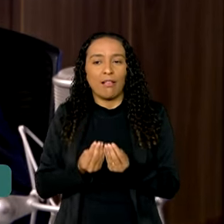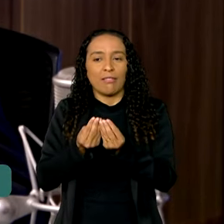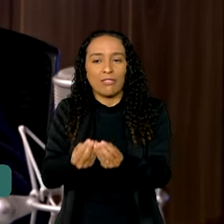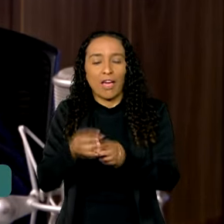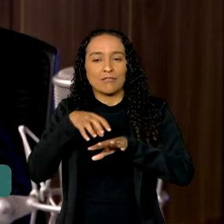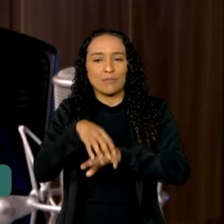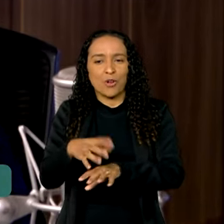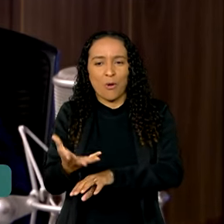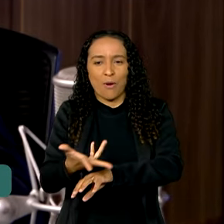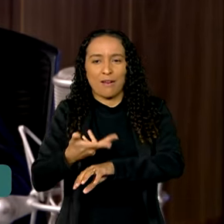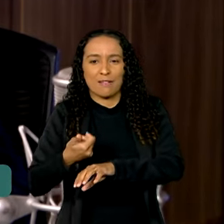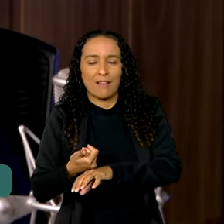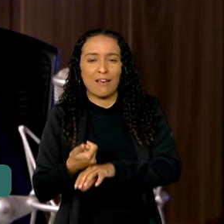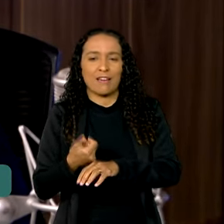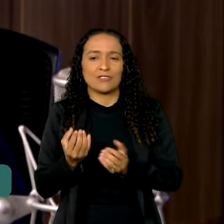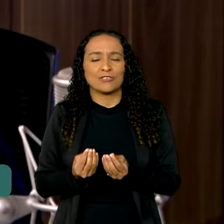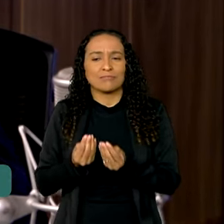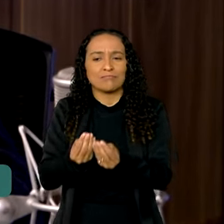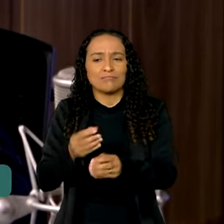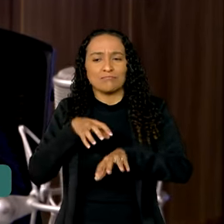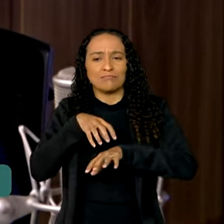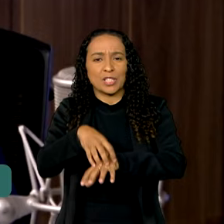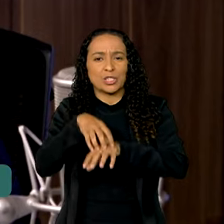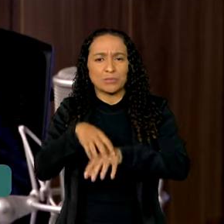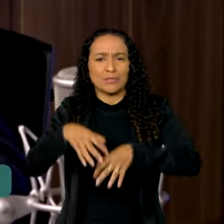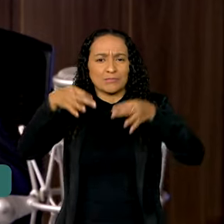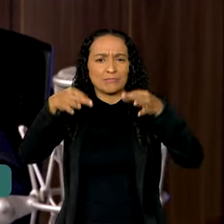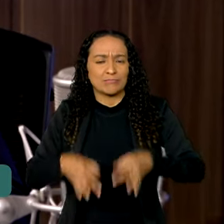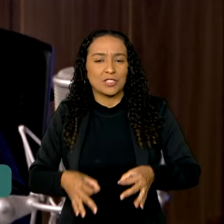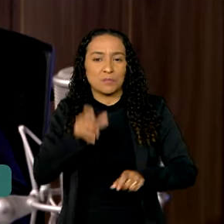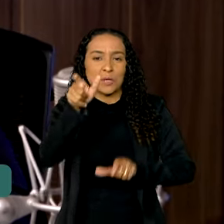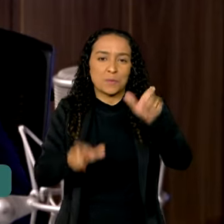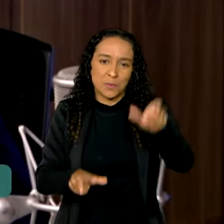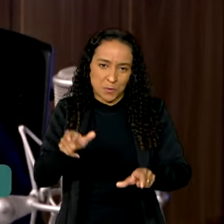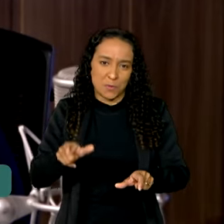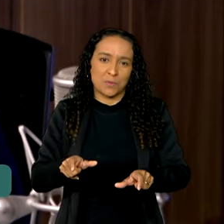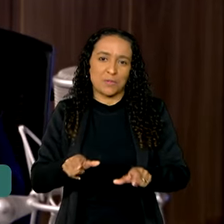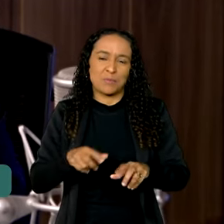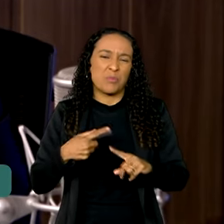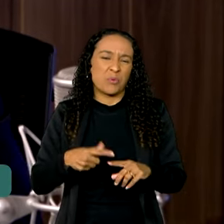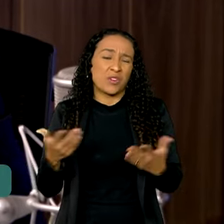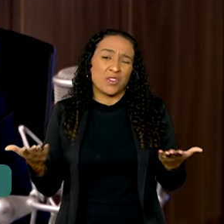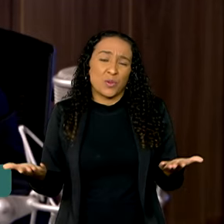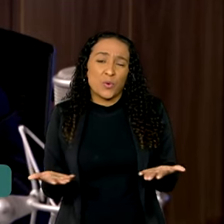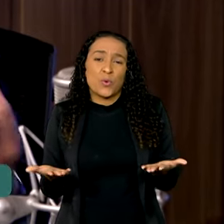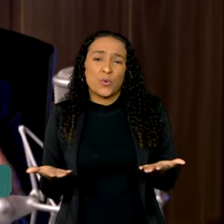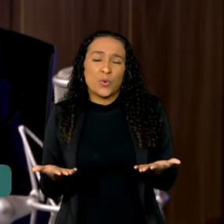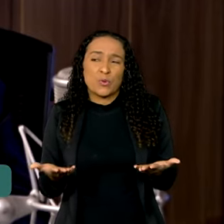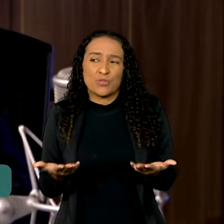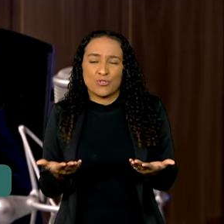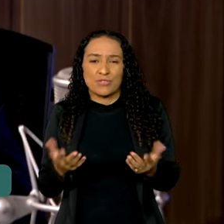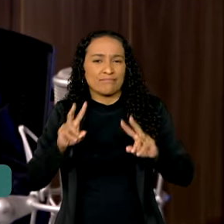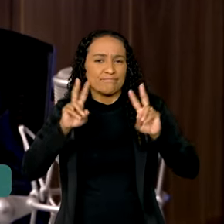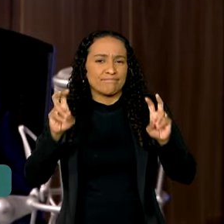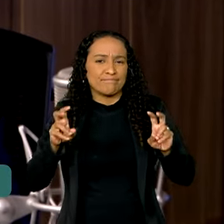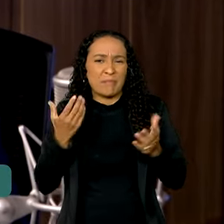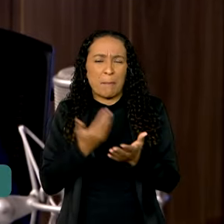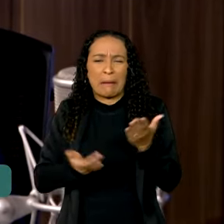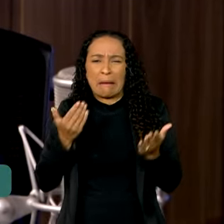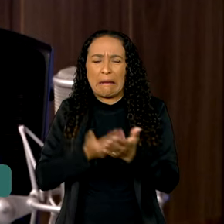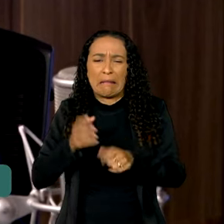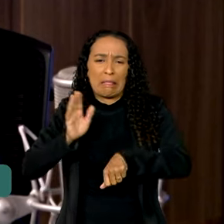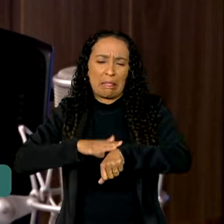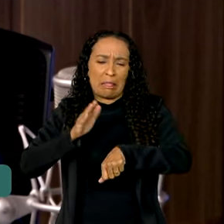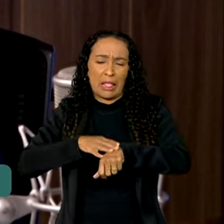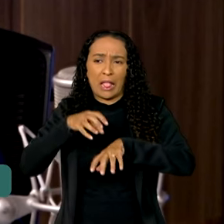transporte de qualidade, dá um transporte digno para as pessoas. Porque hoje em dia, essa questão, a perde tanto tempo